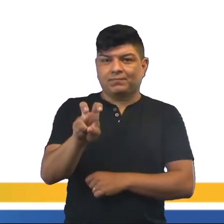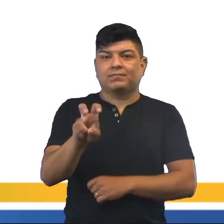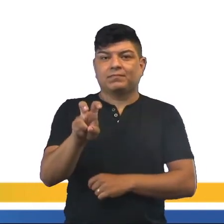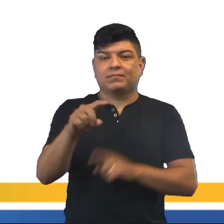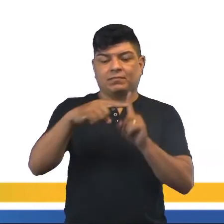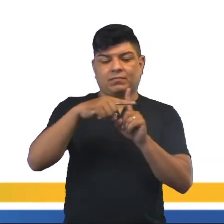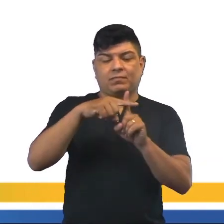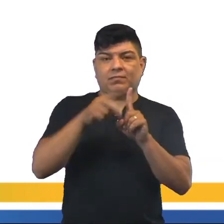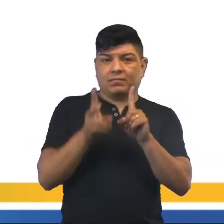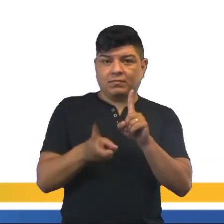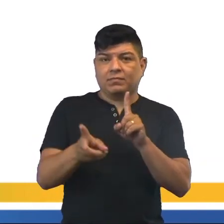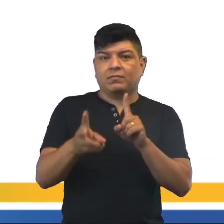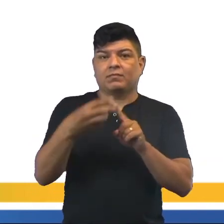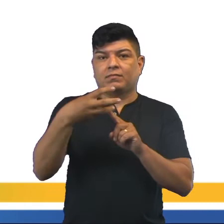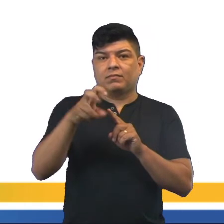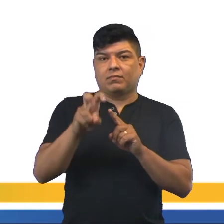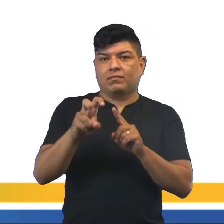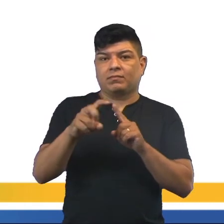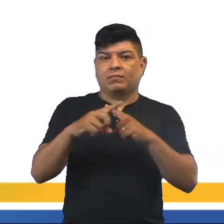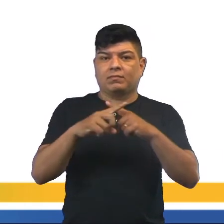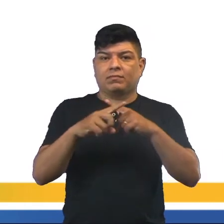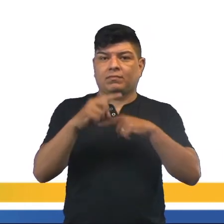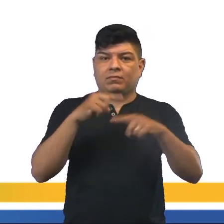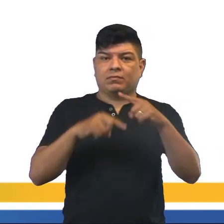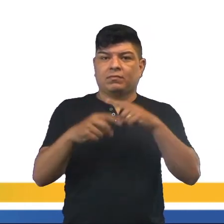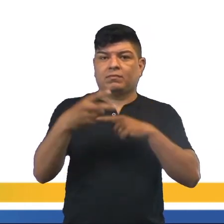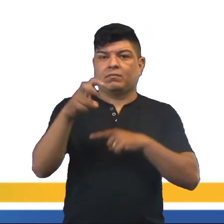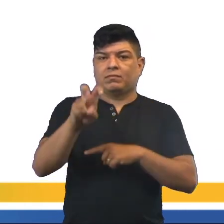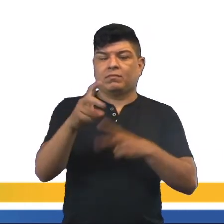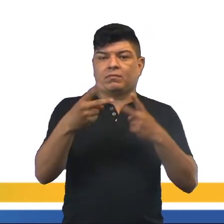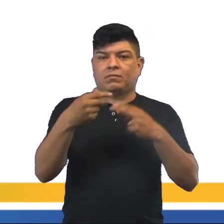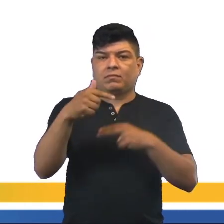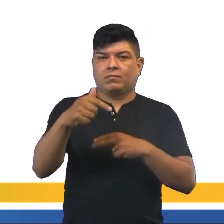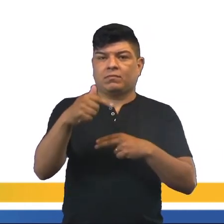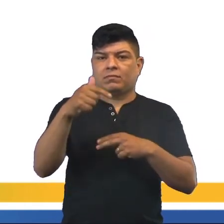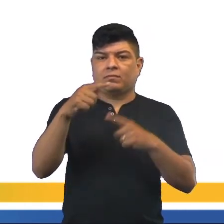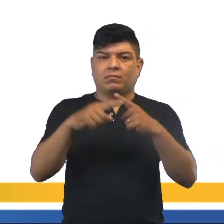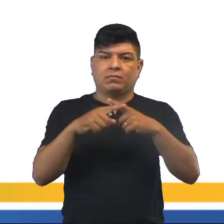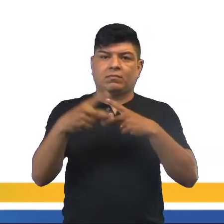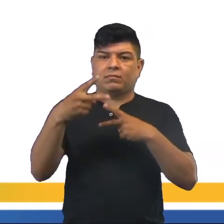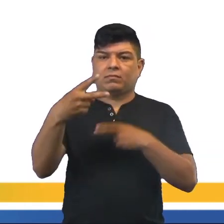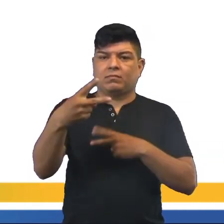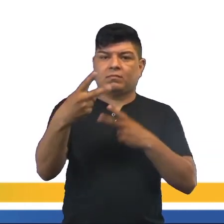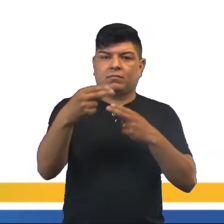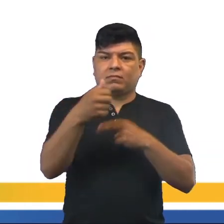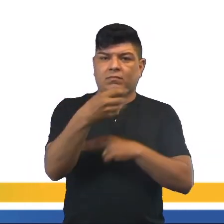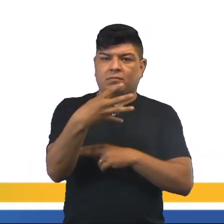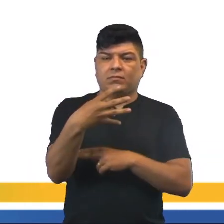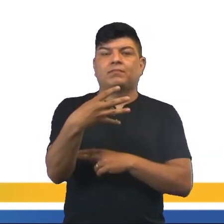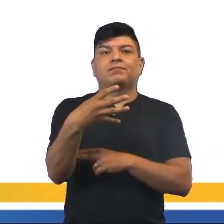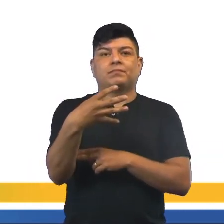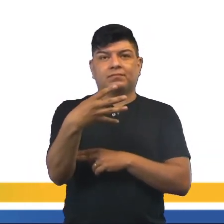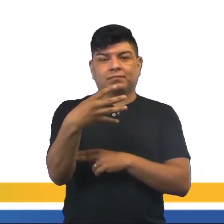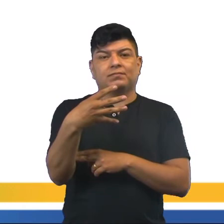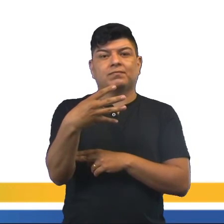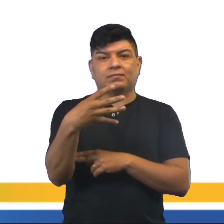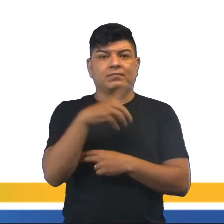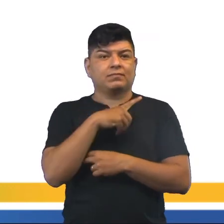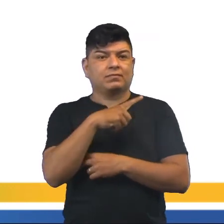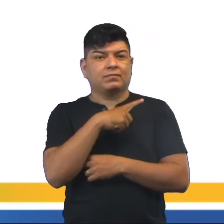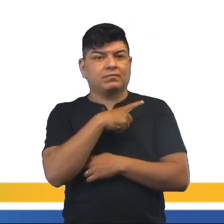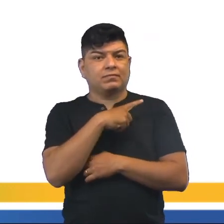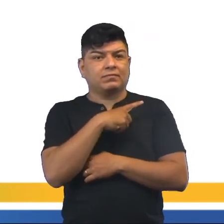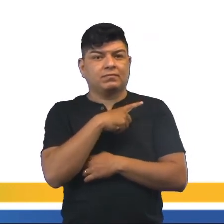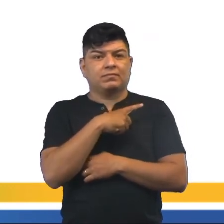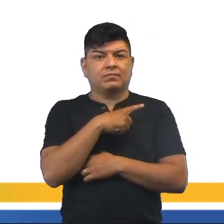Leva o sinal de mais, né? 35 dividido para 5 é 7, 7 que multiplica 2 é o 14, né? Então, temos